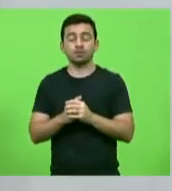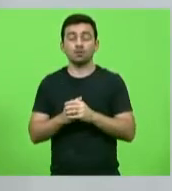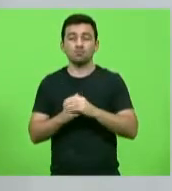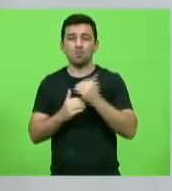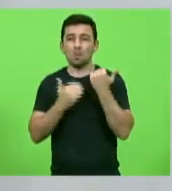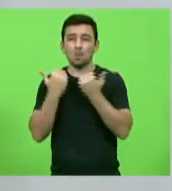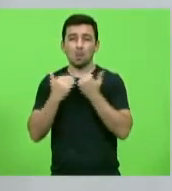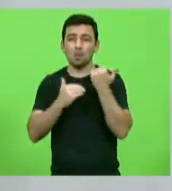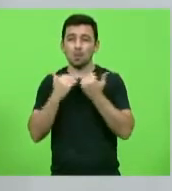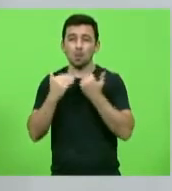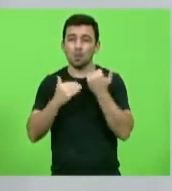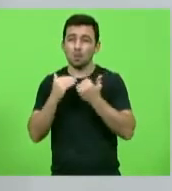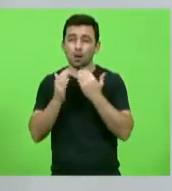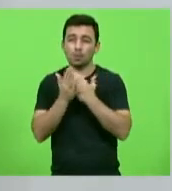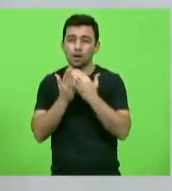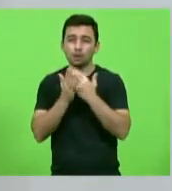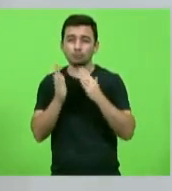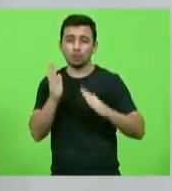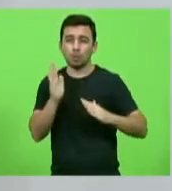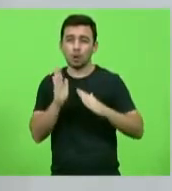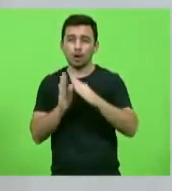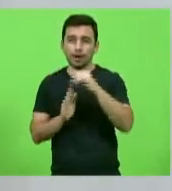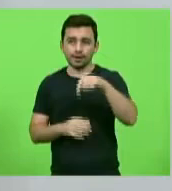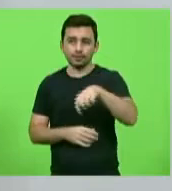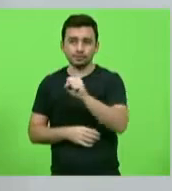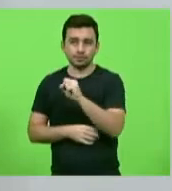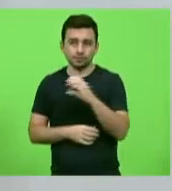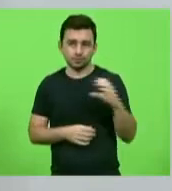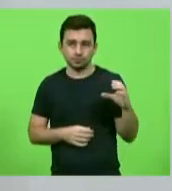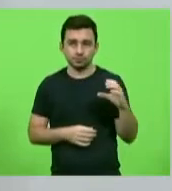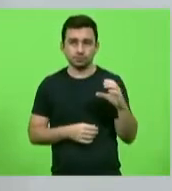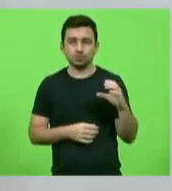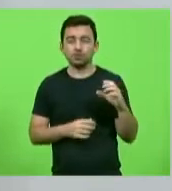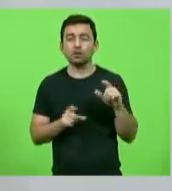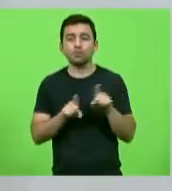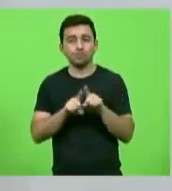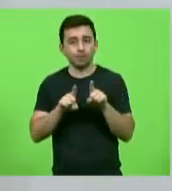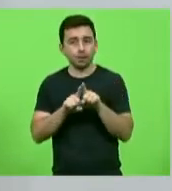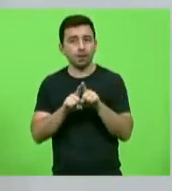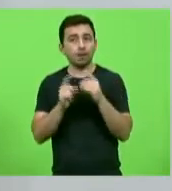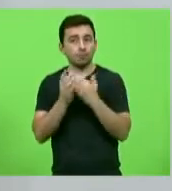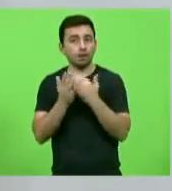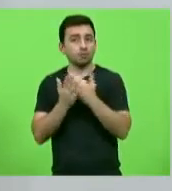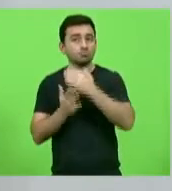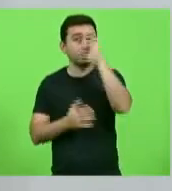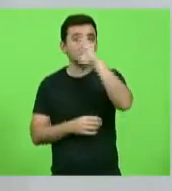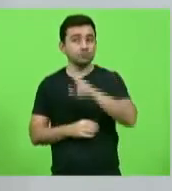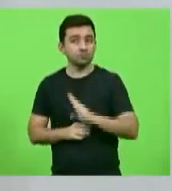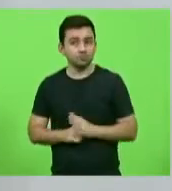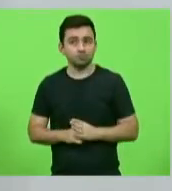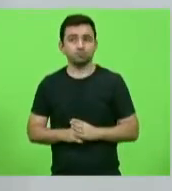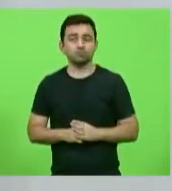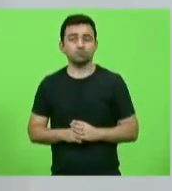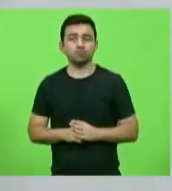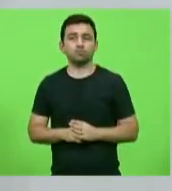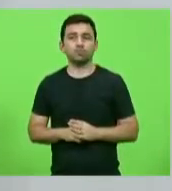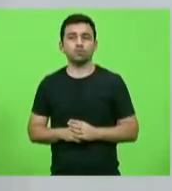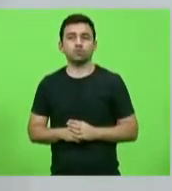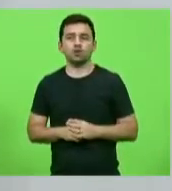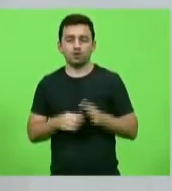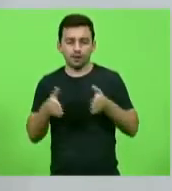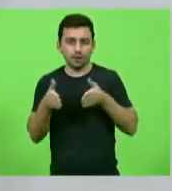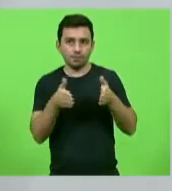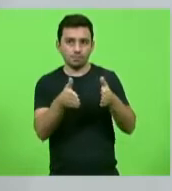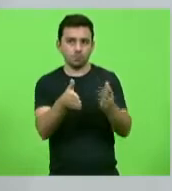óbitos é muito elevado, aqui em Santa Catarina e mais ainda a nível de Brasil. E o único caminho